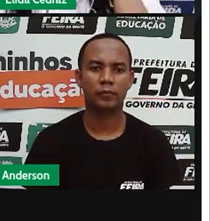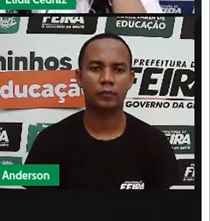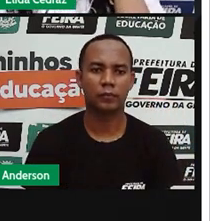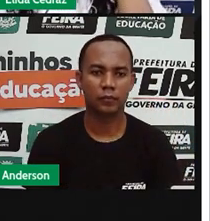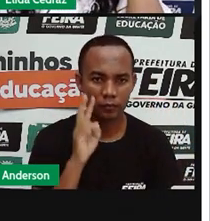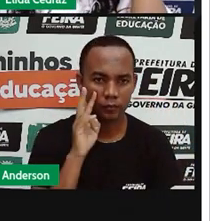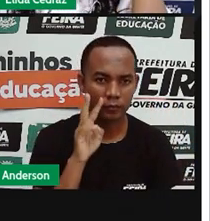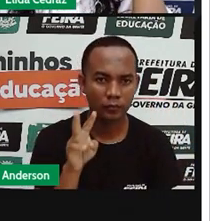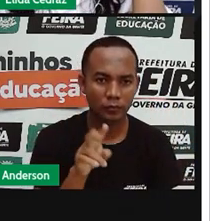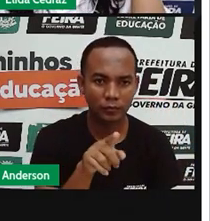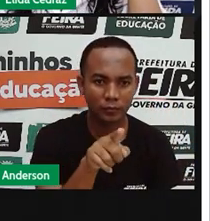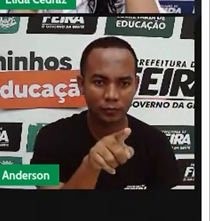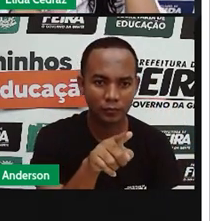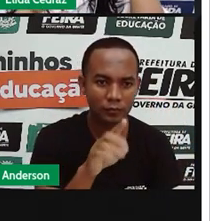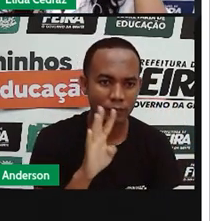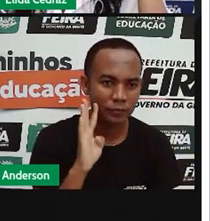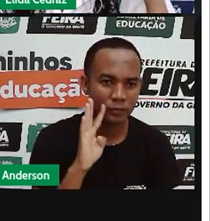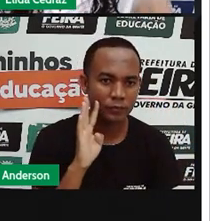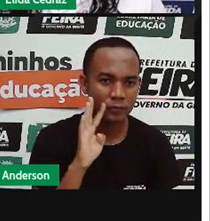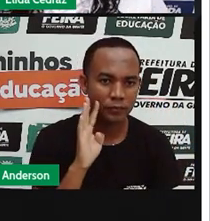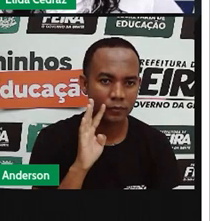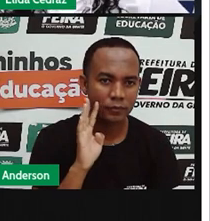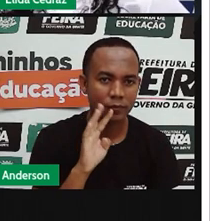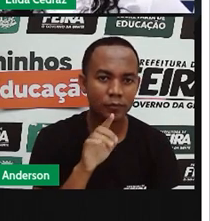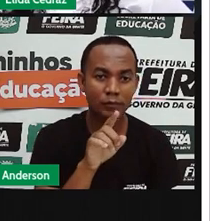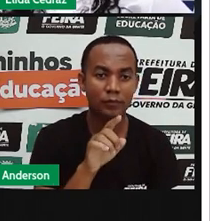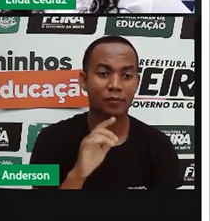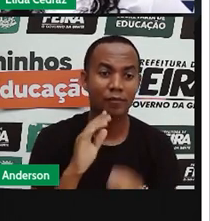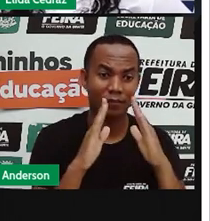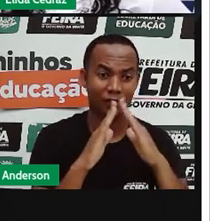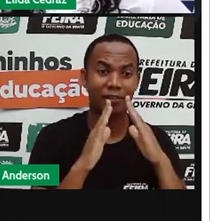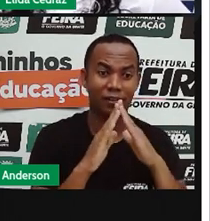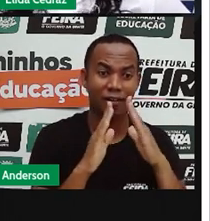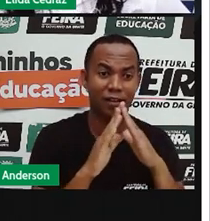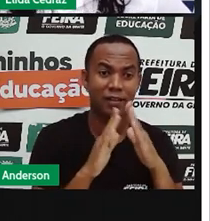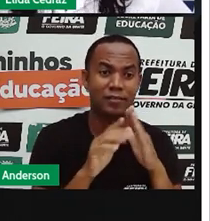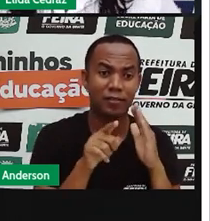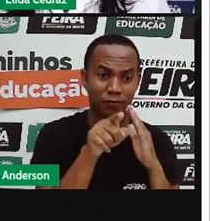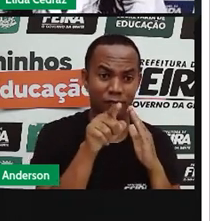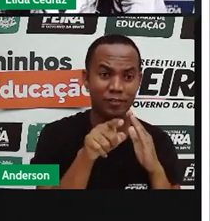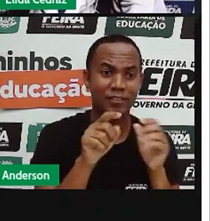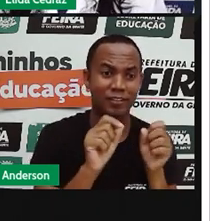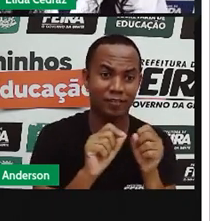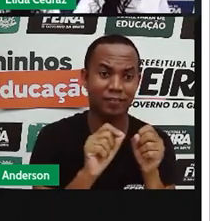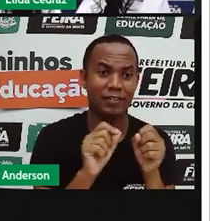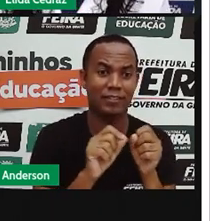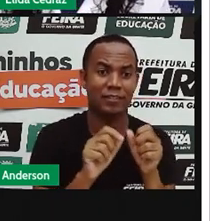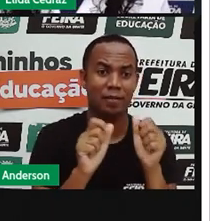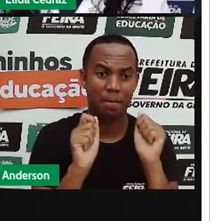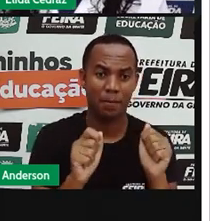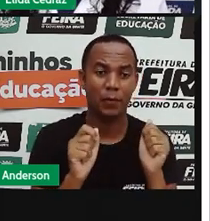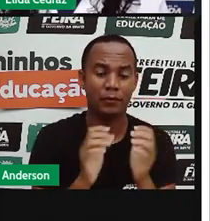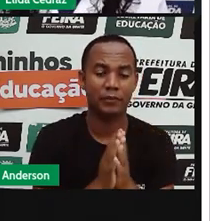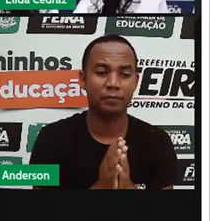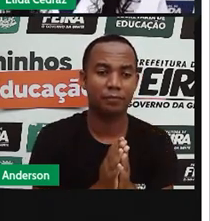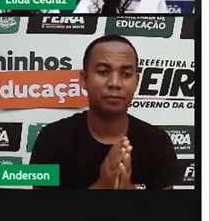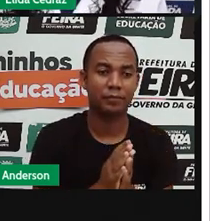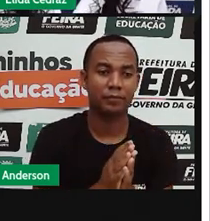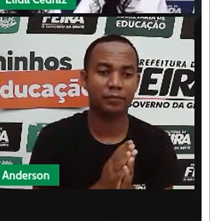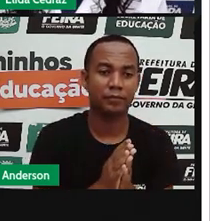Olha nessa atividade. Gente, vocês podem fazer essa atividade em casa, viu? As crianças